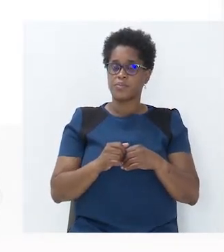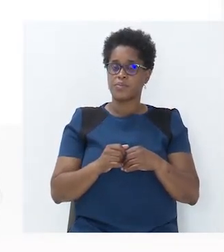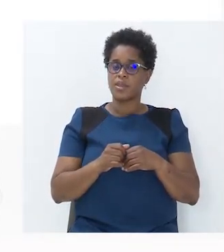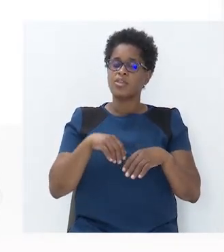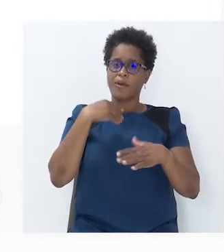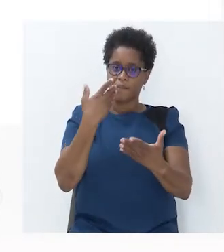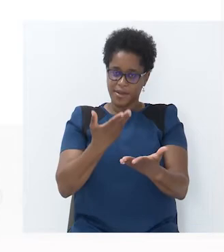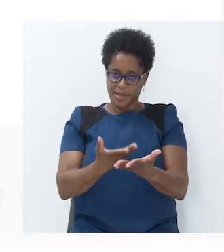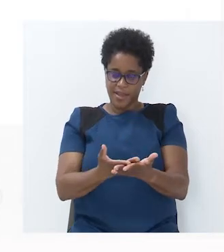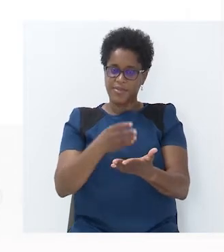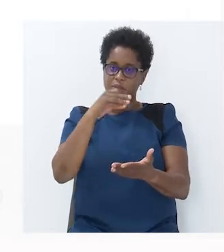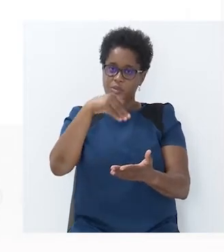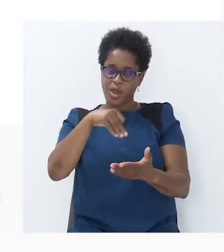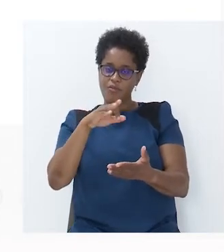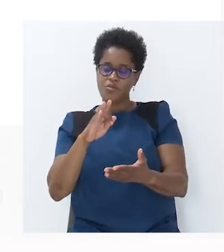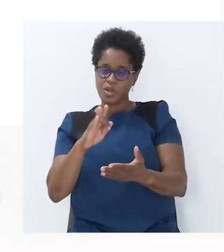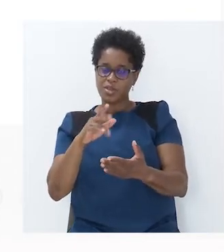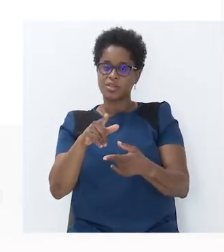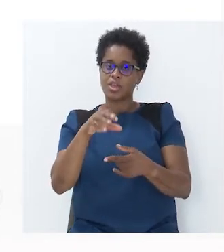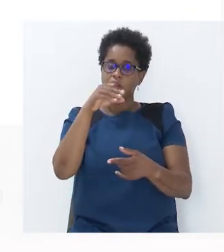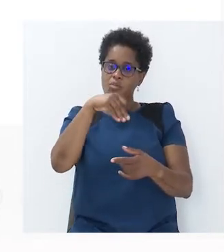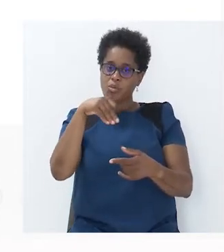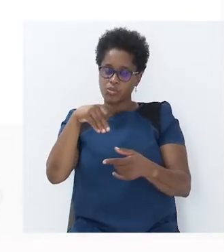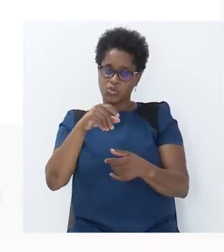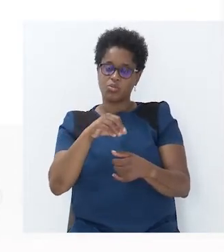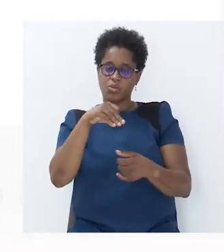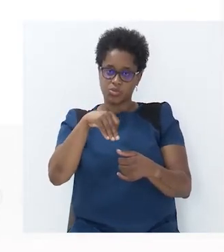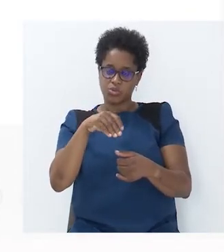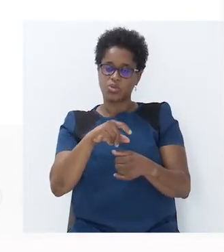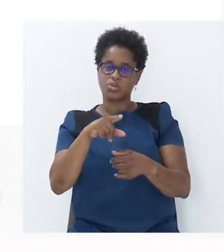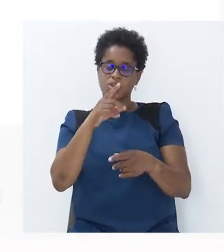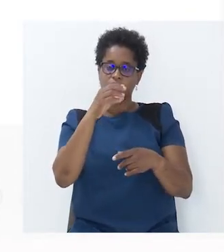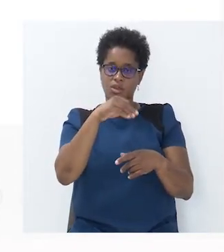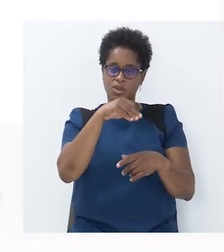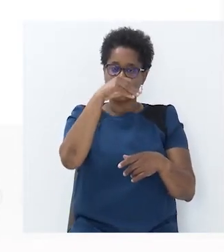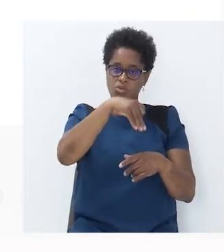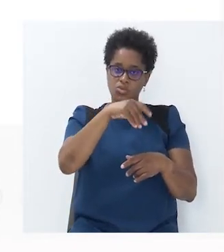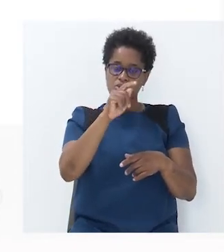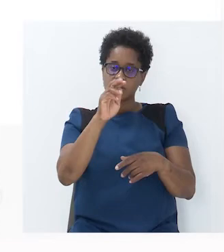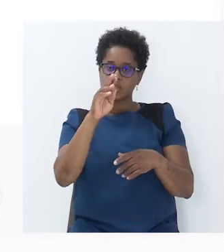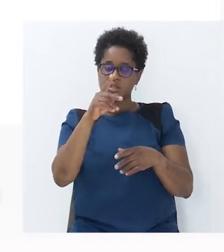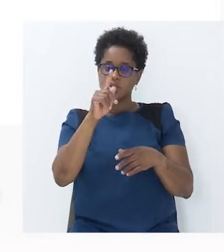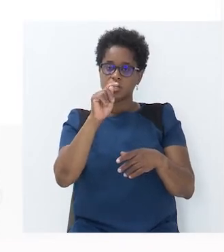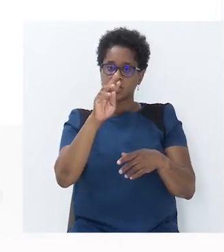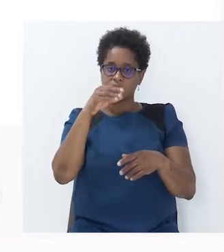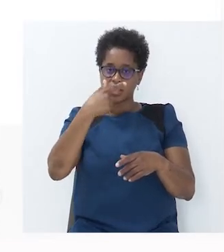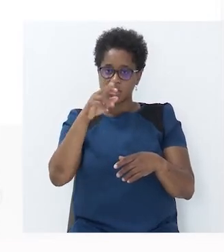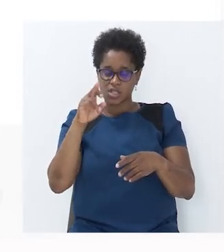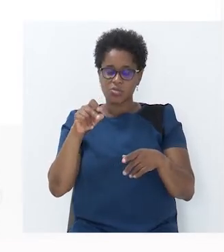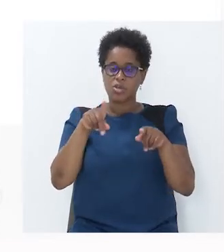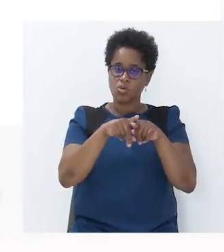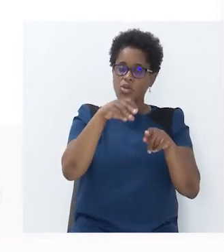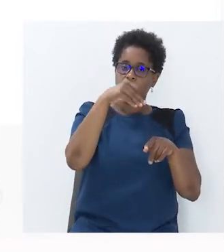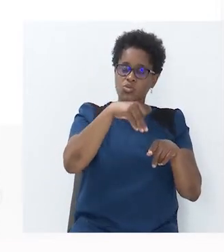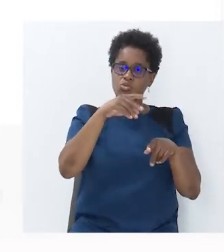Aplicar a propriedade fundamental das proporções, que é o produto dos extremos, é igual ao produto dos meios.